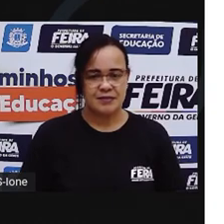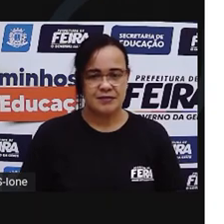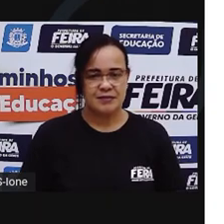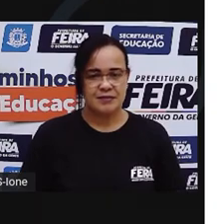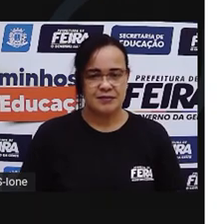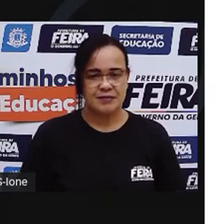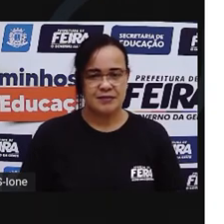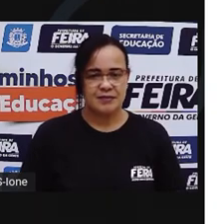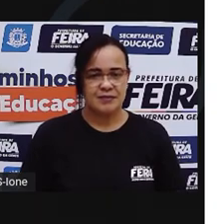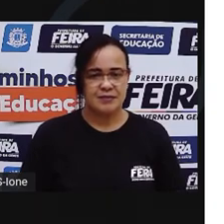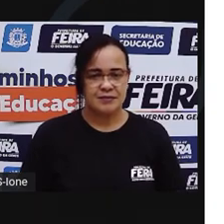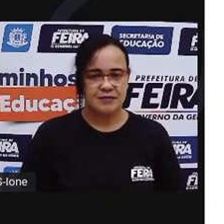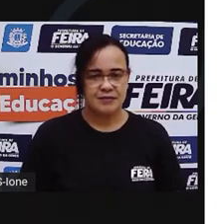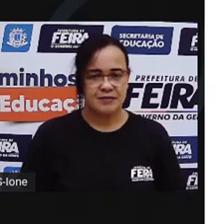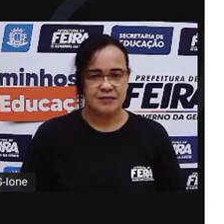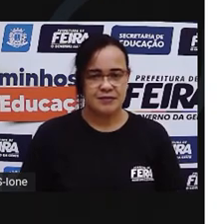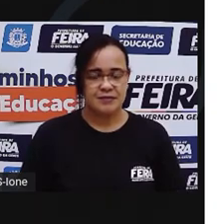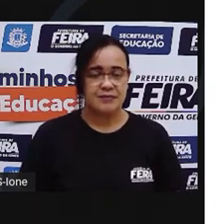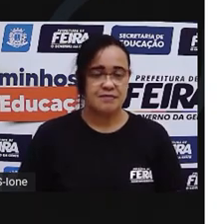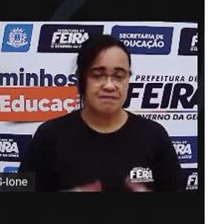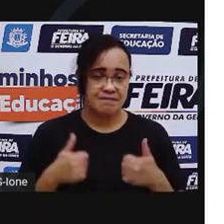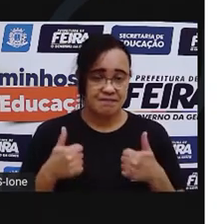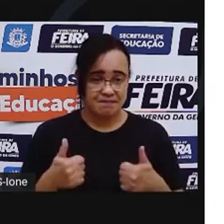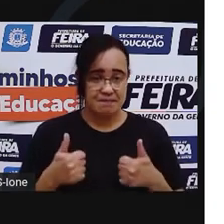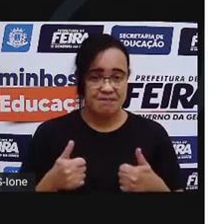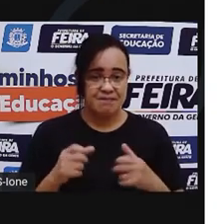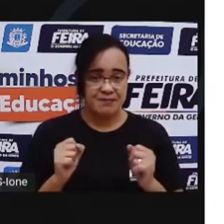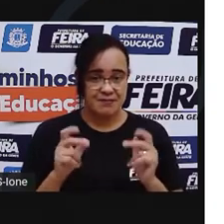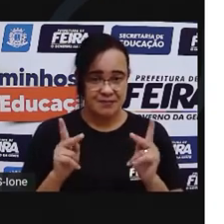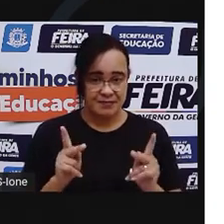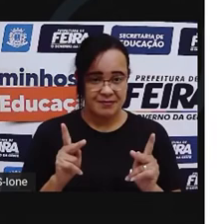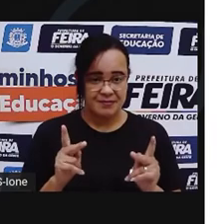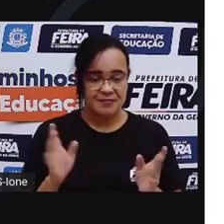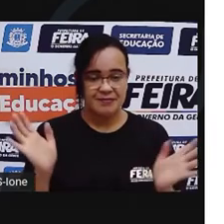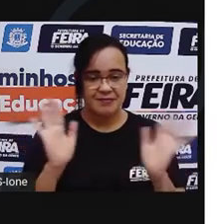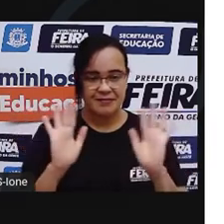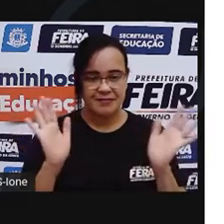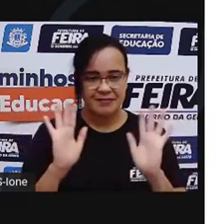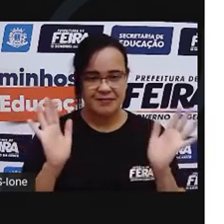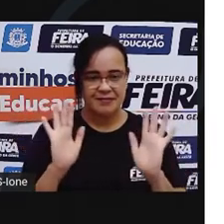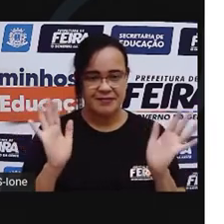E assim, você consegue brincar no chão. Tá bom? Tchau, tchau.